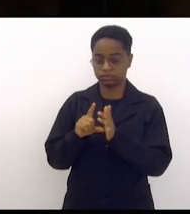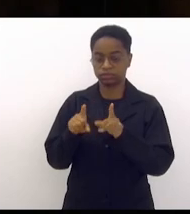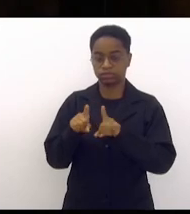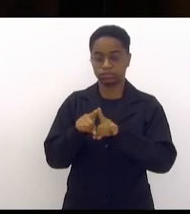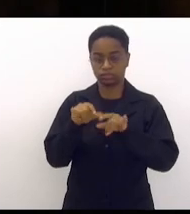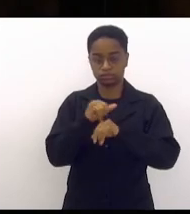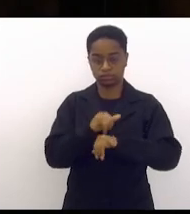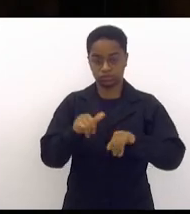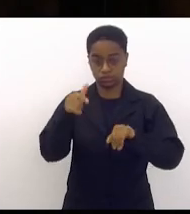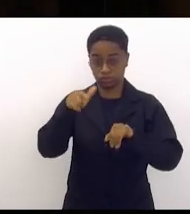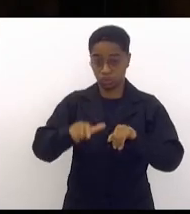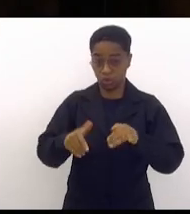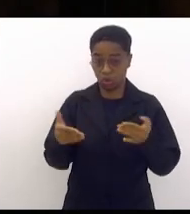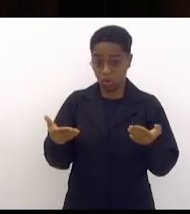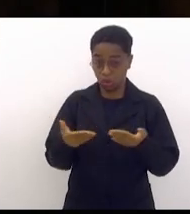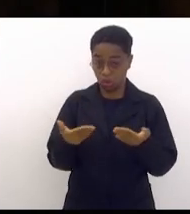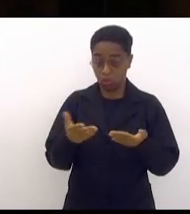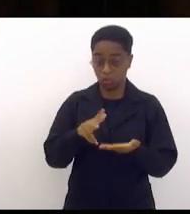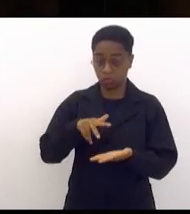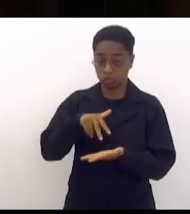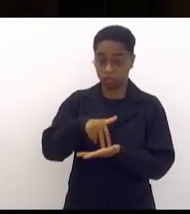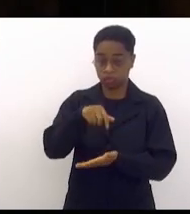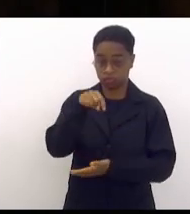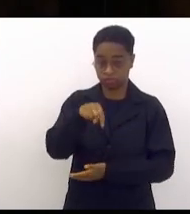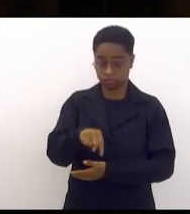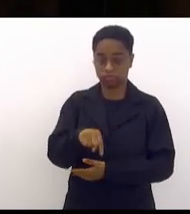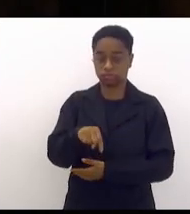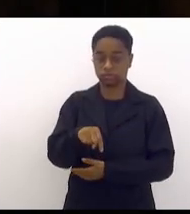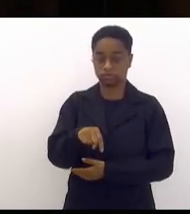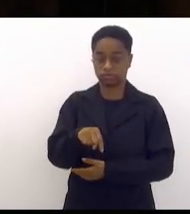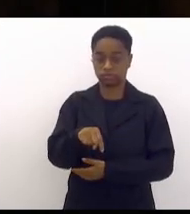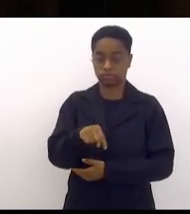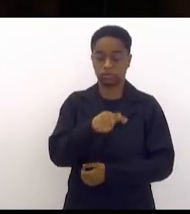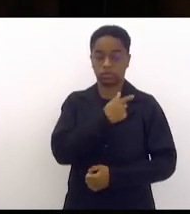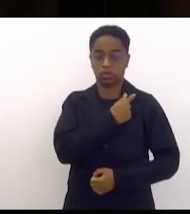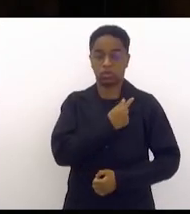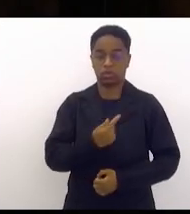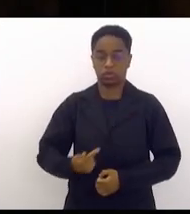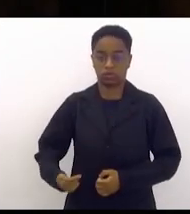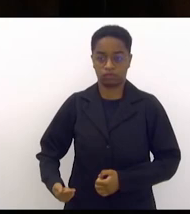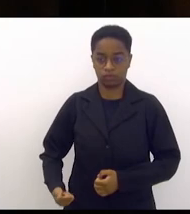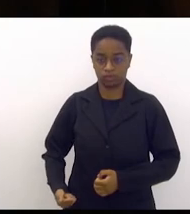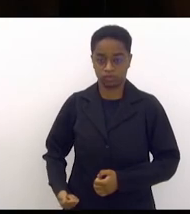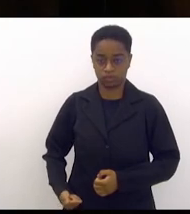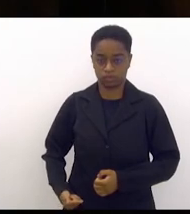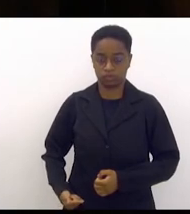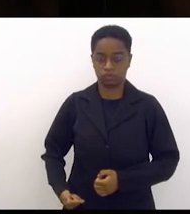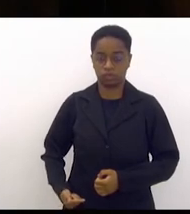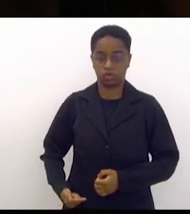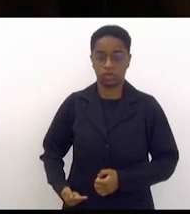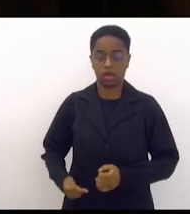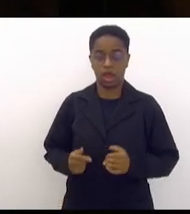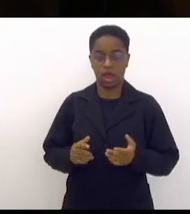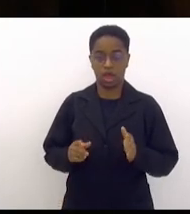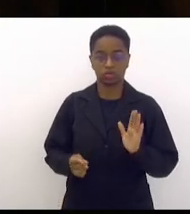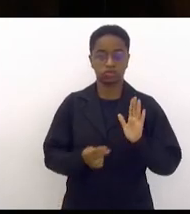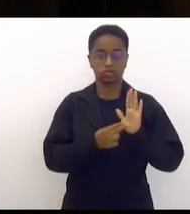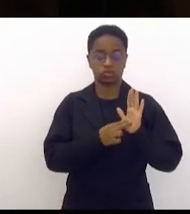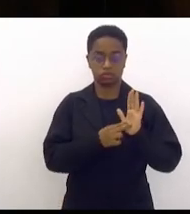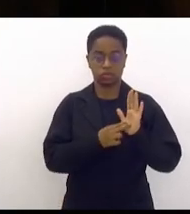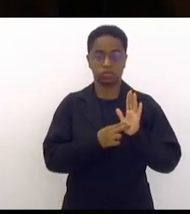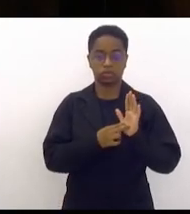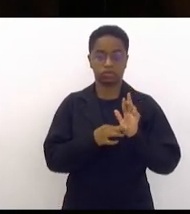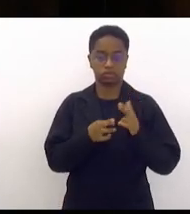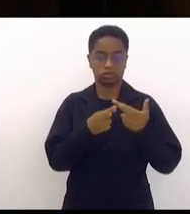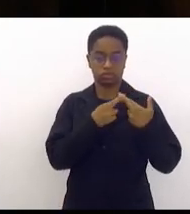dizer hoje nesta tribuna que o governador avocou pra ele as atribuições e